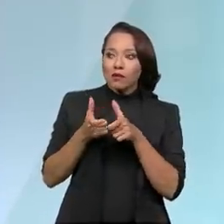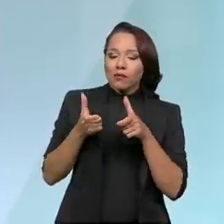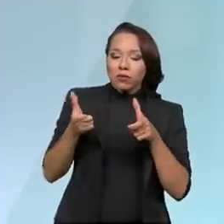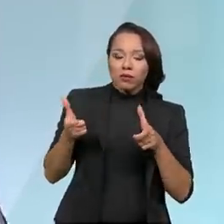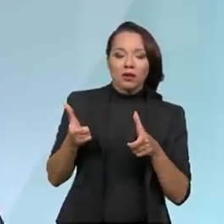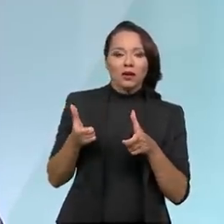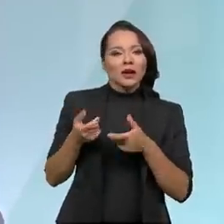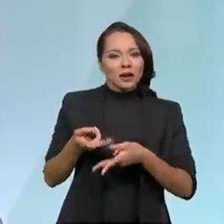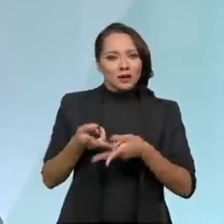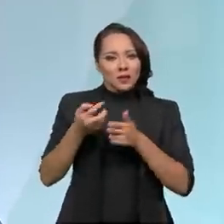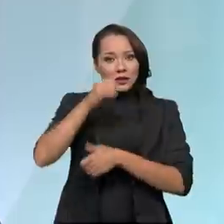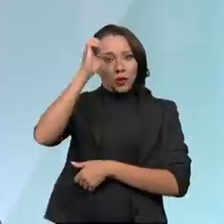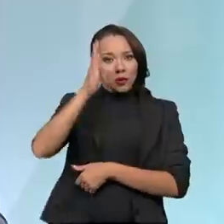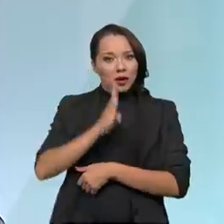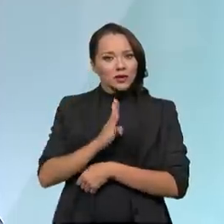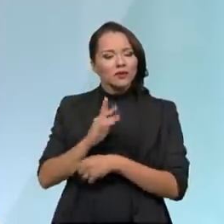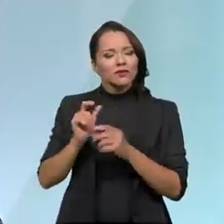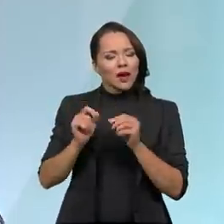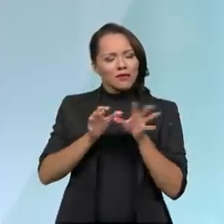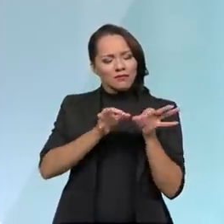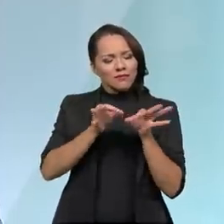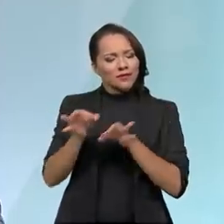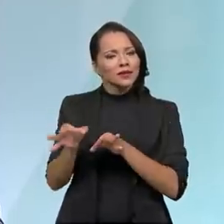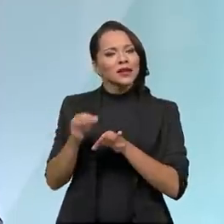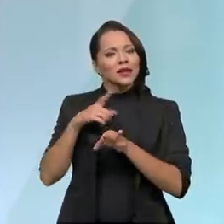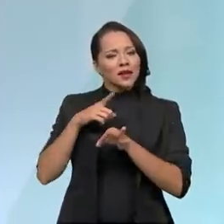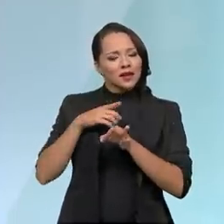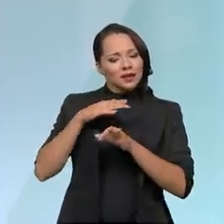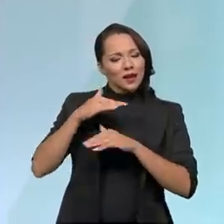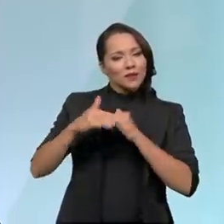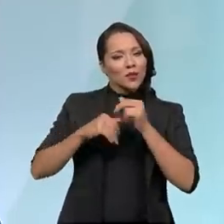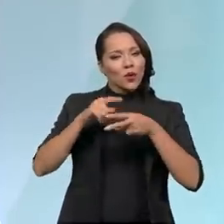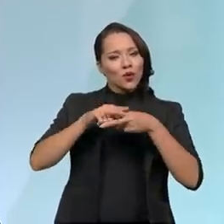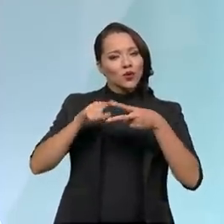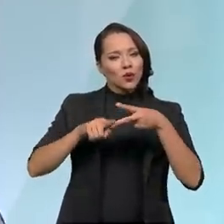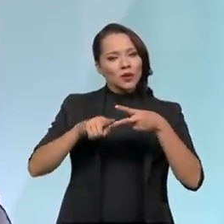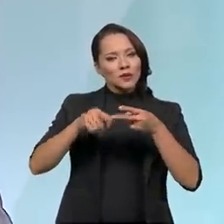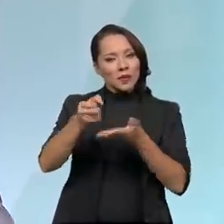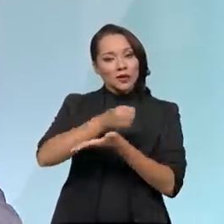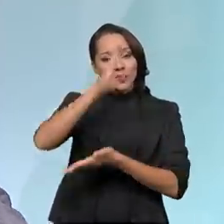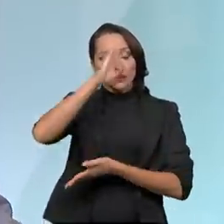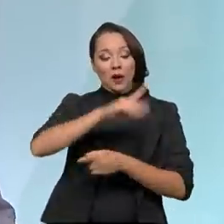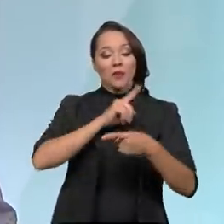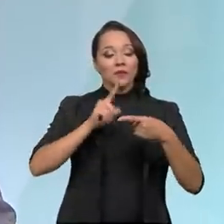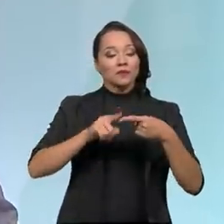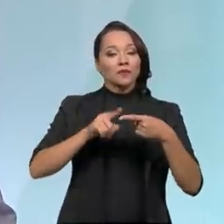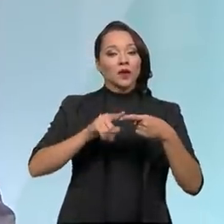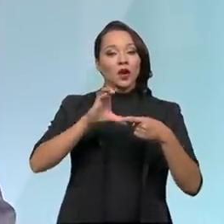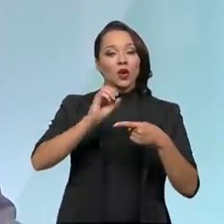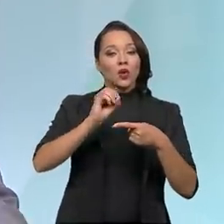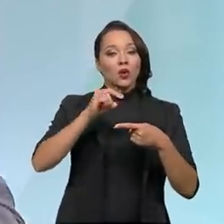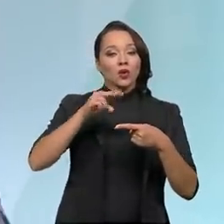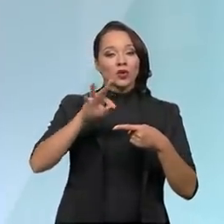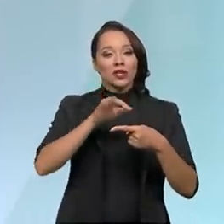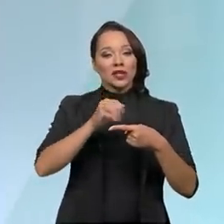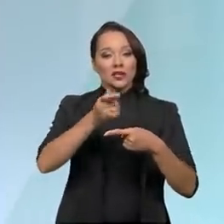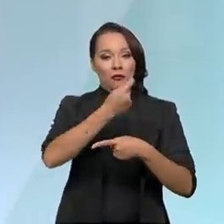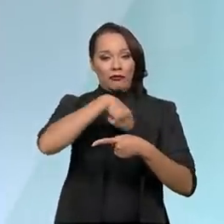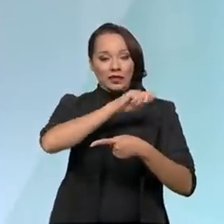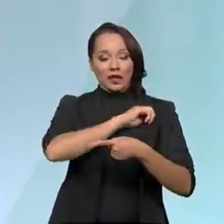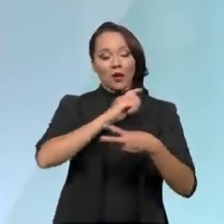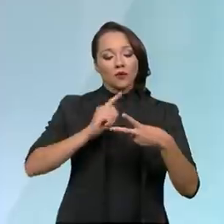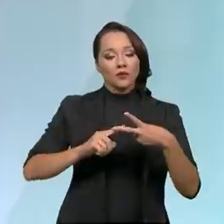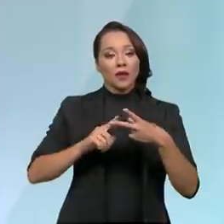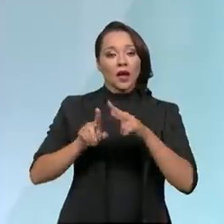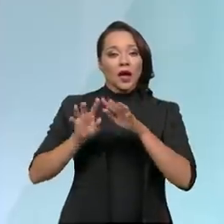percebem ainda que o Brasil está fazendo dever de casa, que ele tem caminhado em cima de dois pilares, um pilar de consolidação fiscal e um pilar